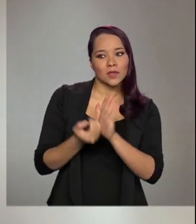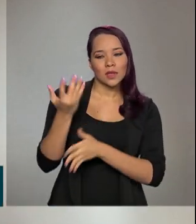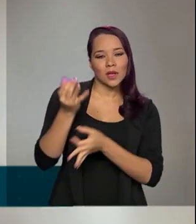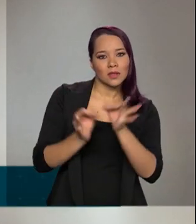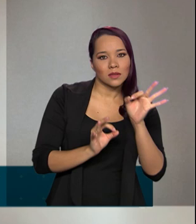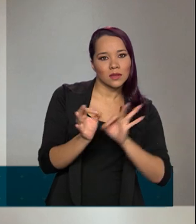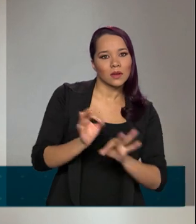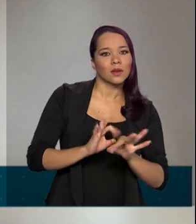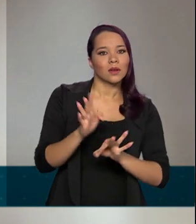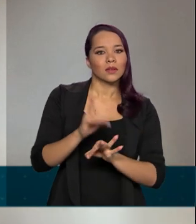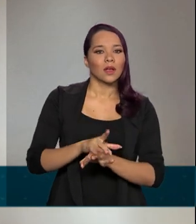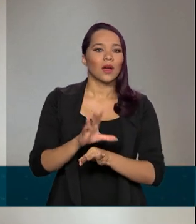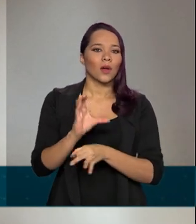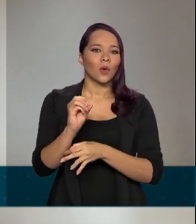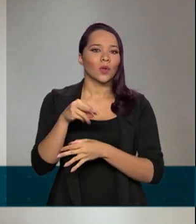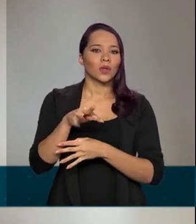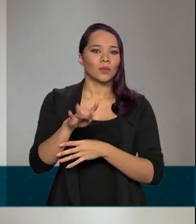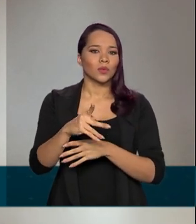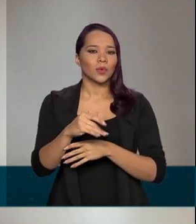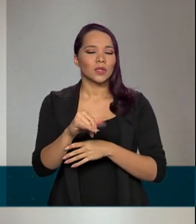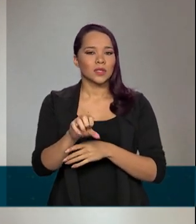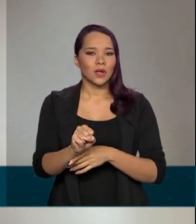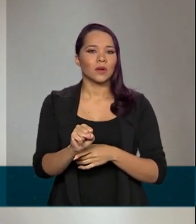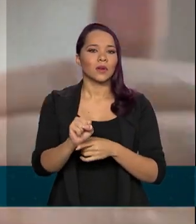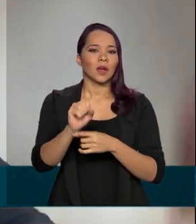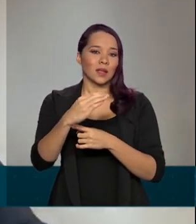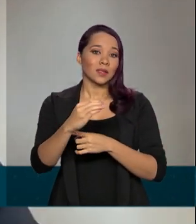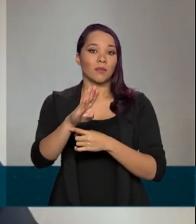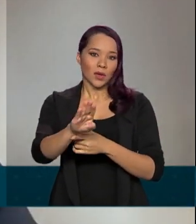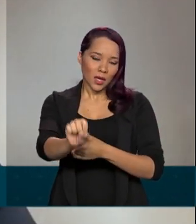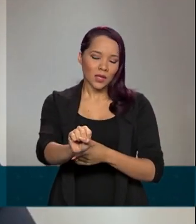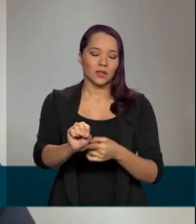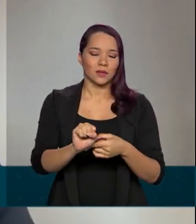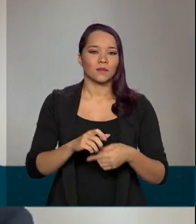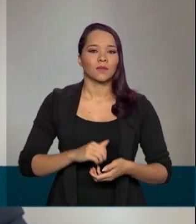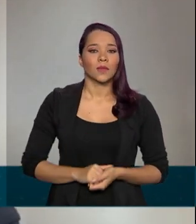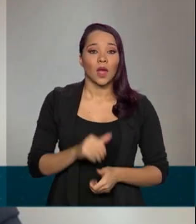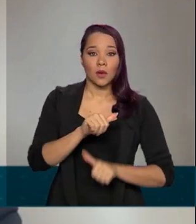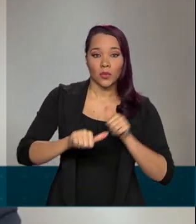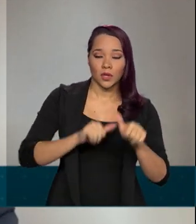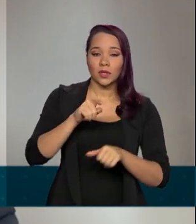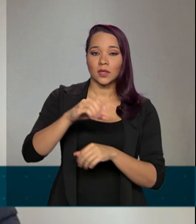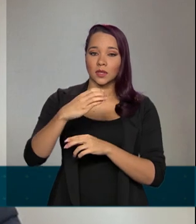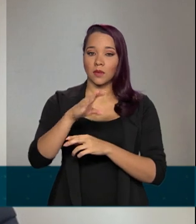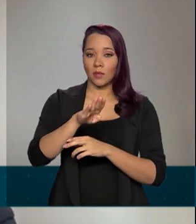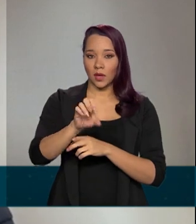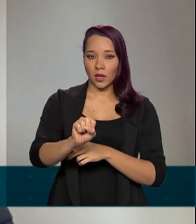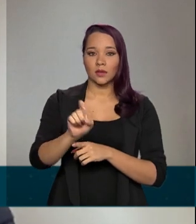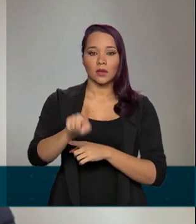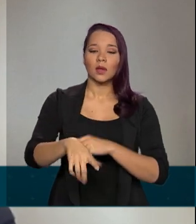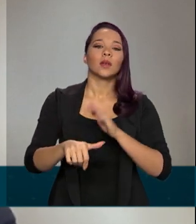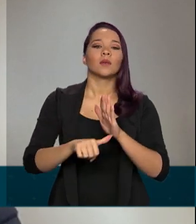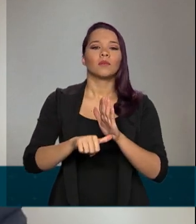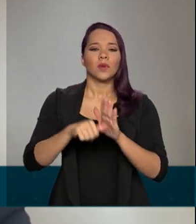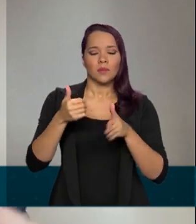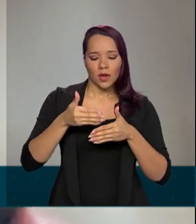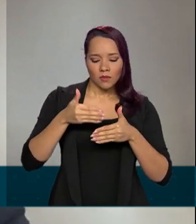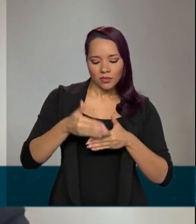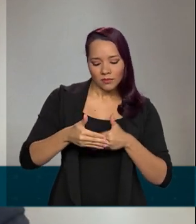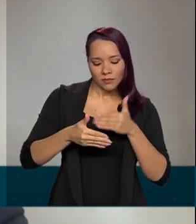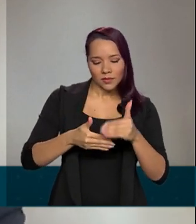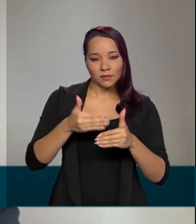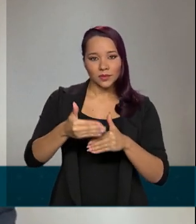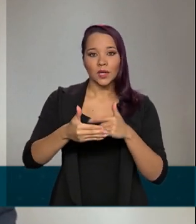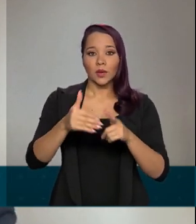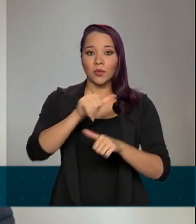Contribuição sobre Bens e Serviços, a CBS. A mudança da CBS é um primeiro passo para